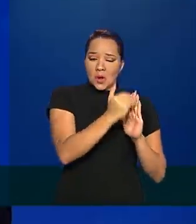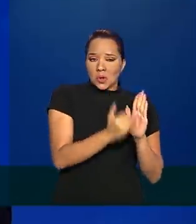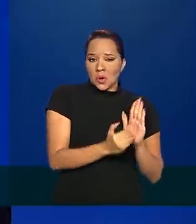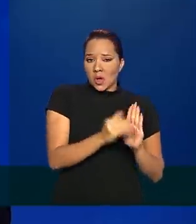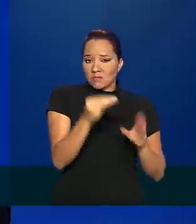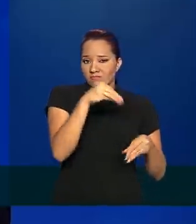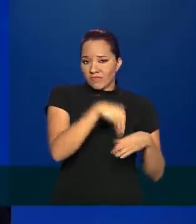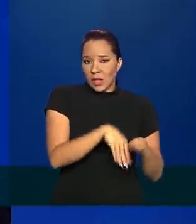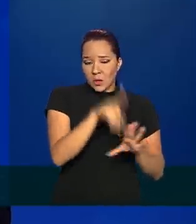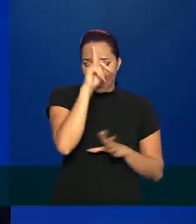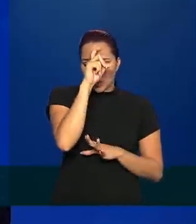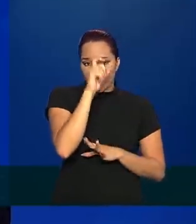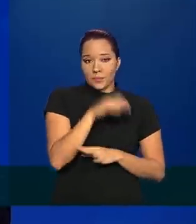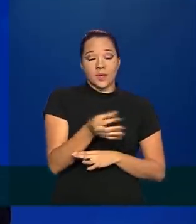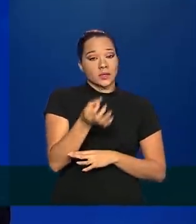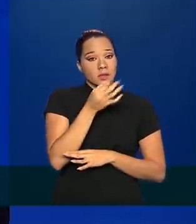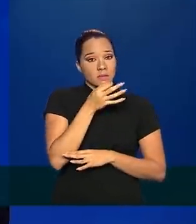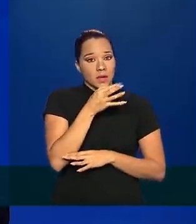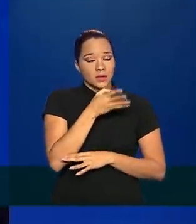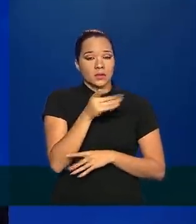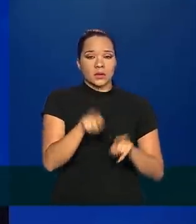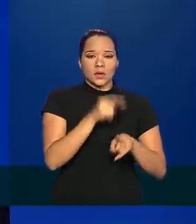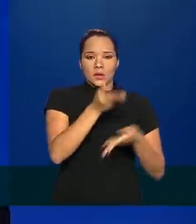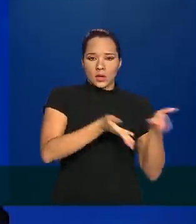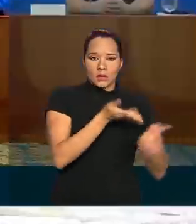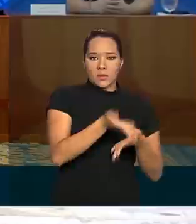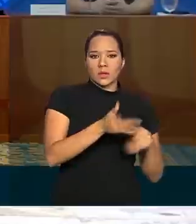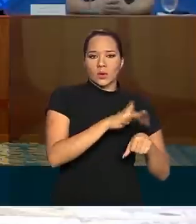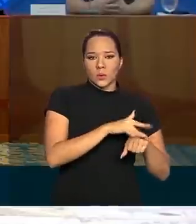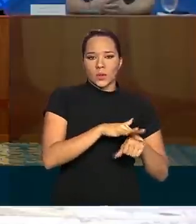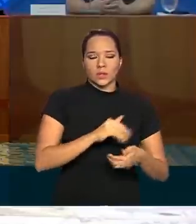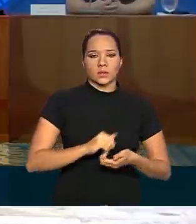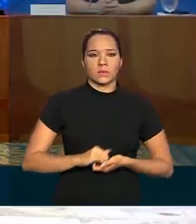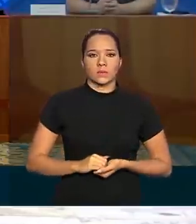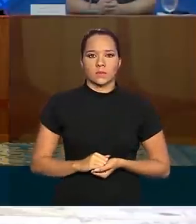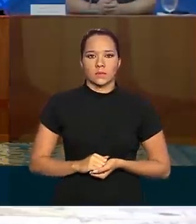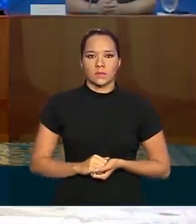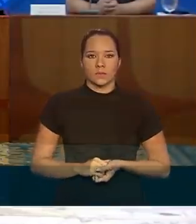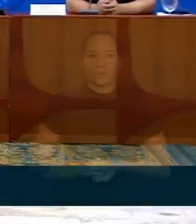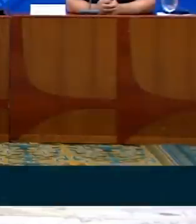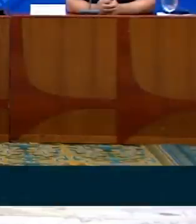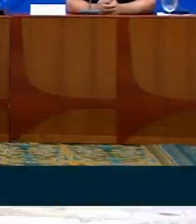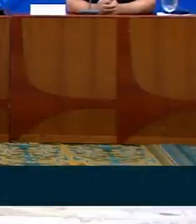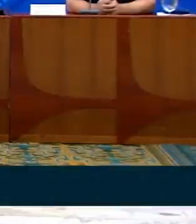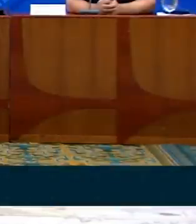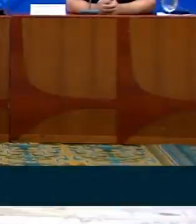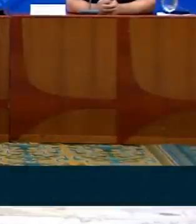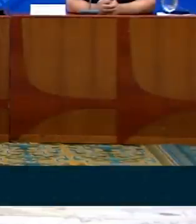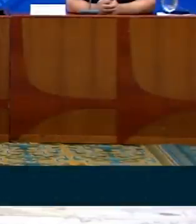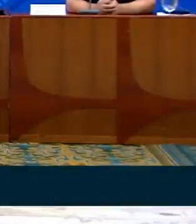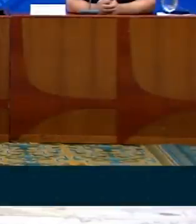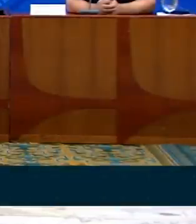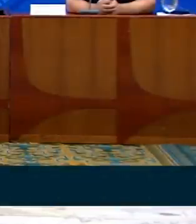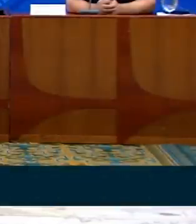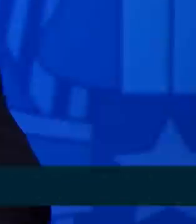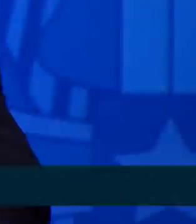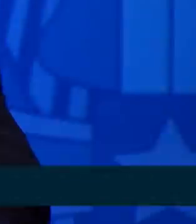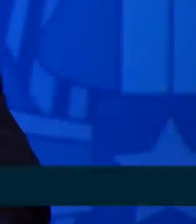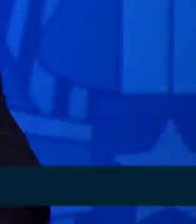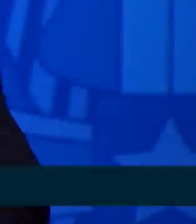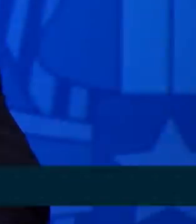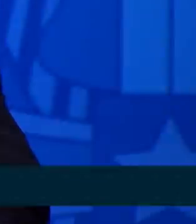o remédio e no tratamento da doença. Bom, a nossa logística, ela prevê,